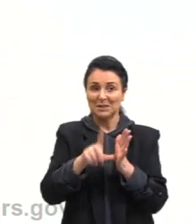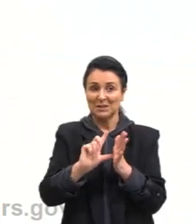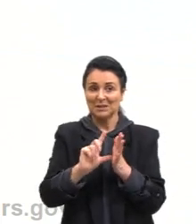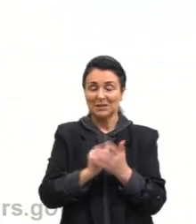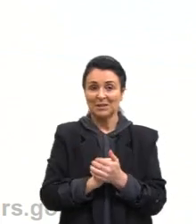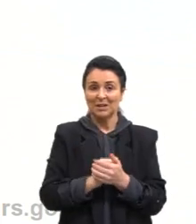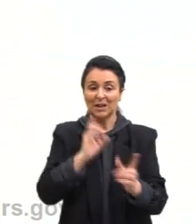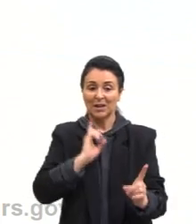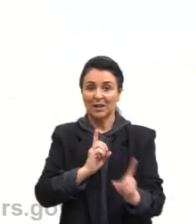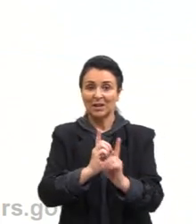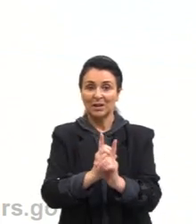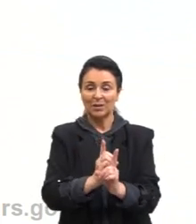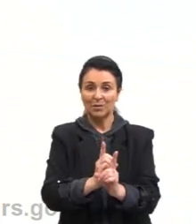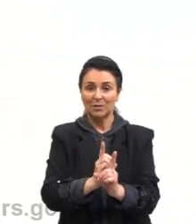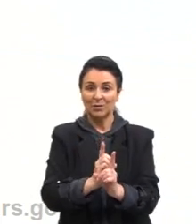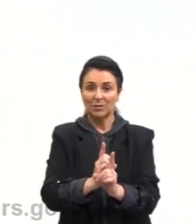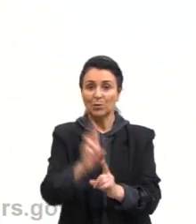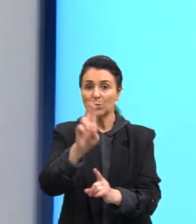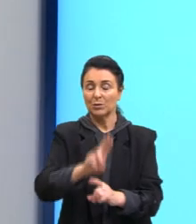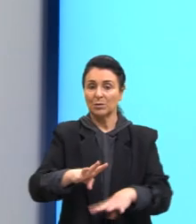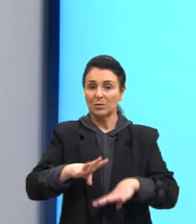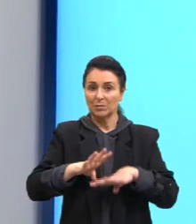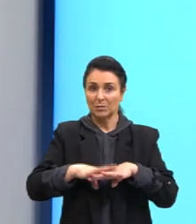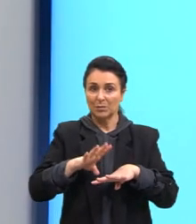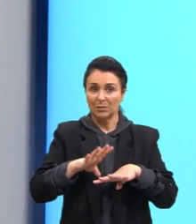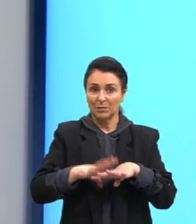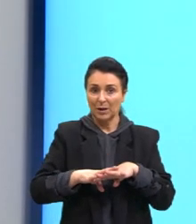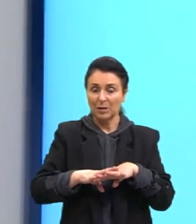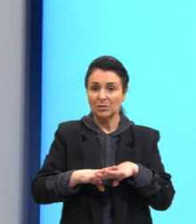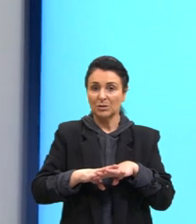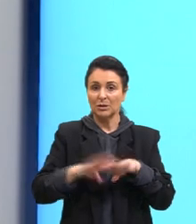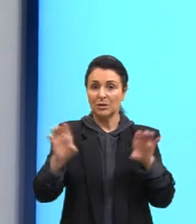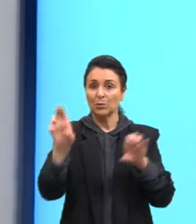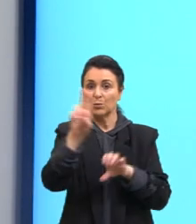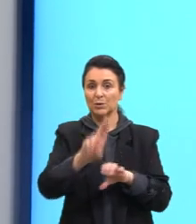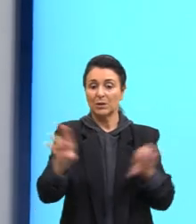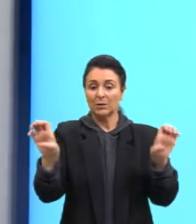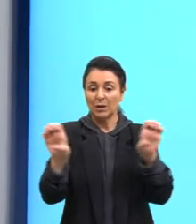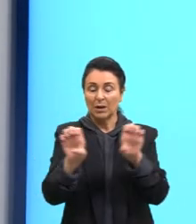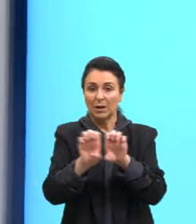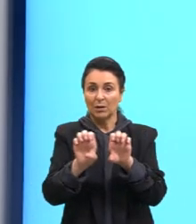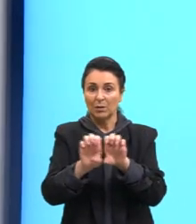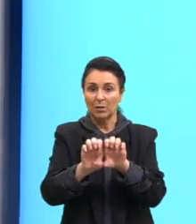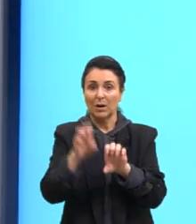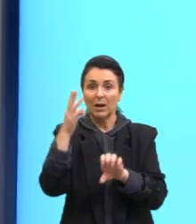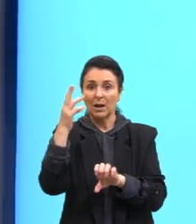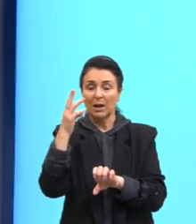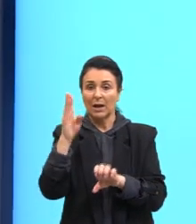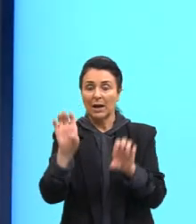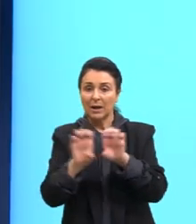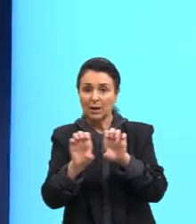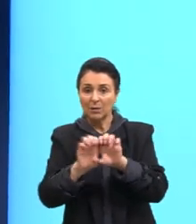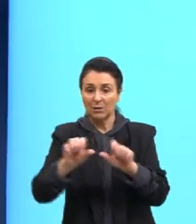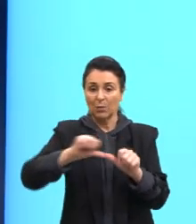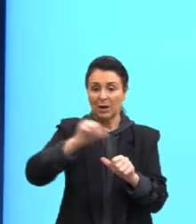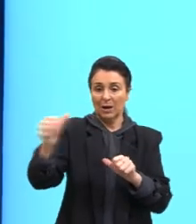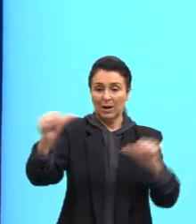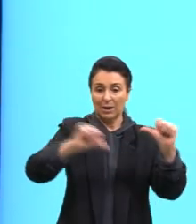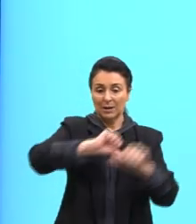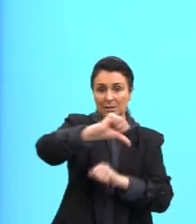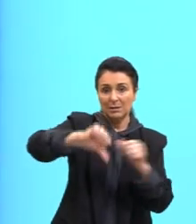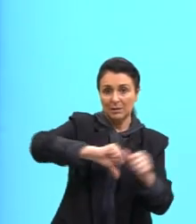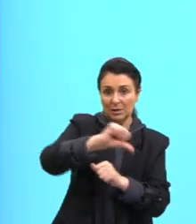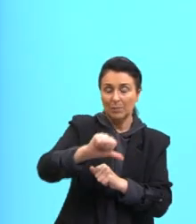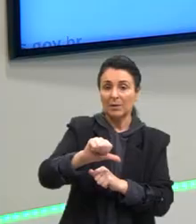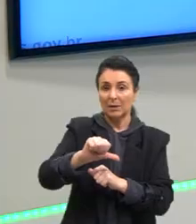cheguei através de matemática, de cortes, né? Da equação, porque eu sei que a equação química, a reação química, é uma equação,